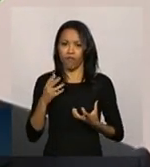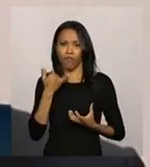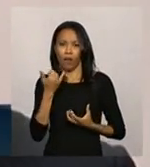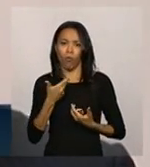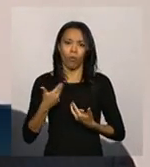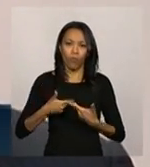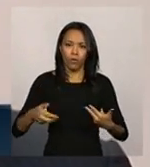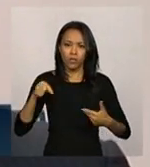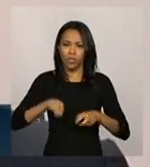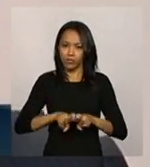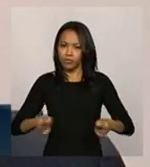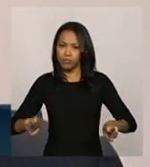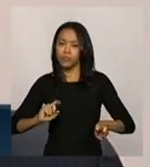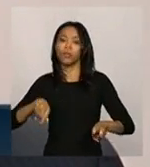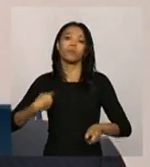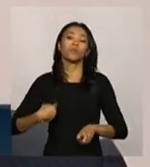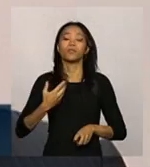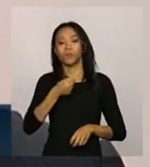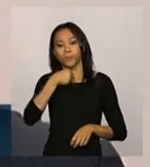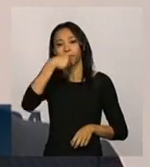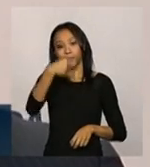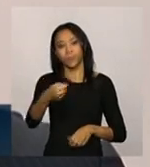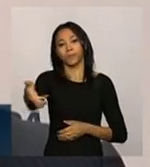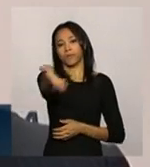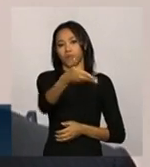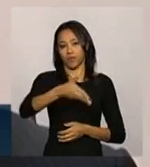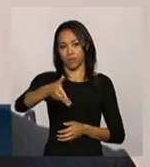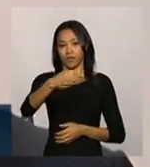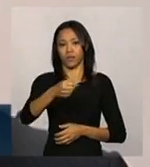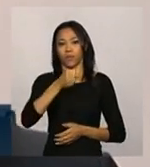a palavra para a imprensa.